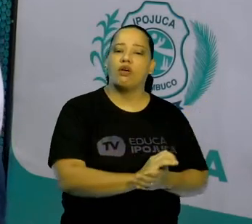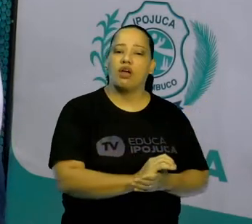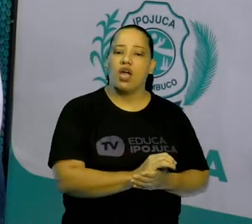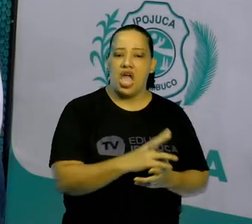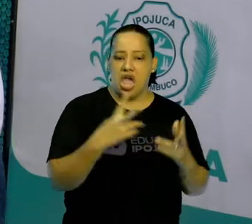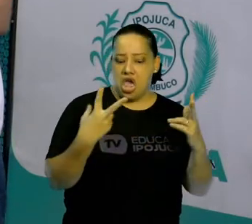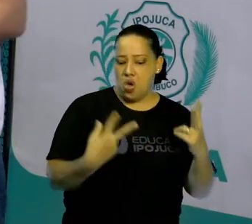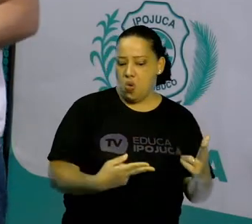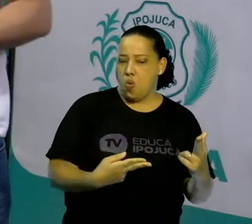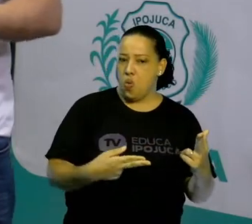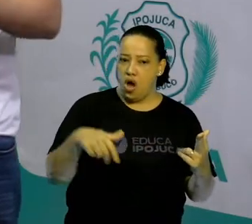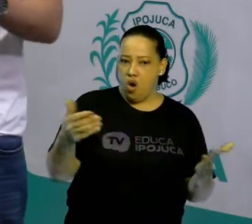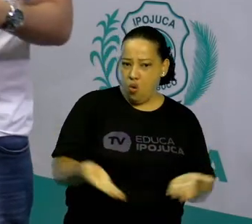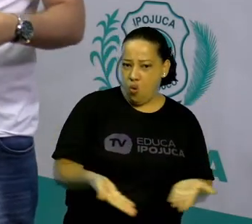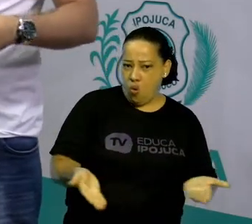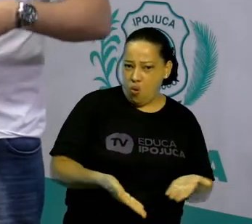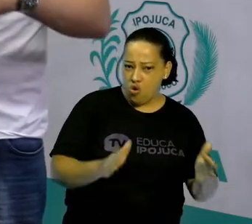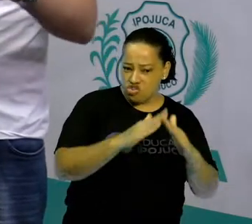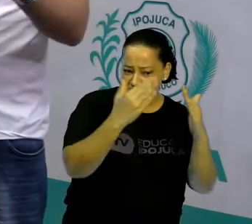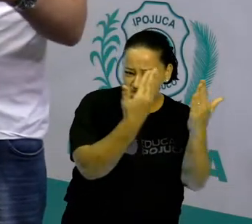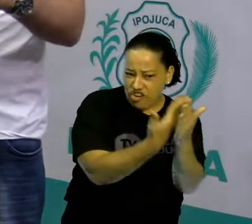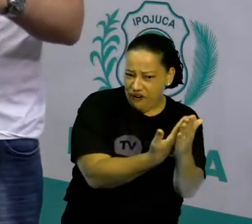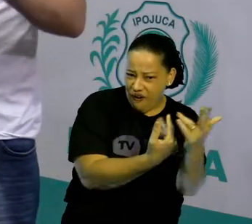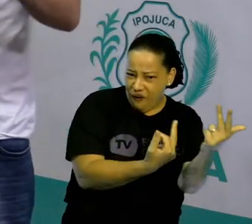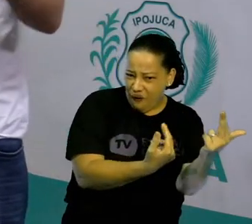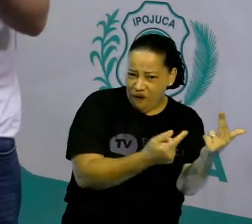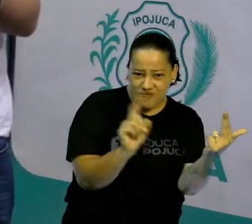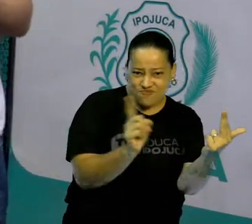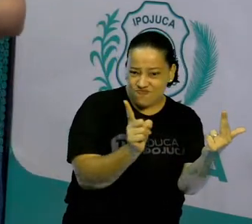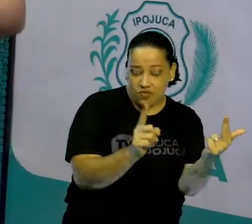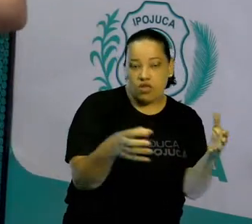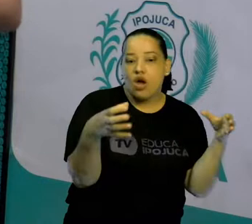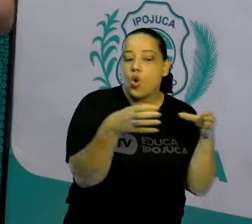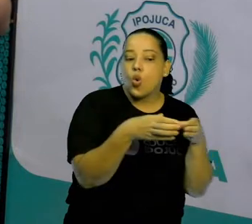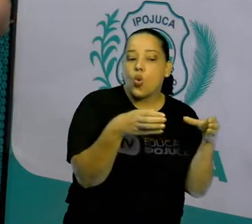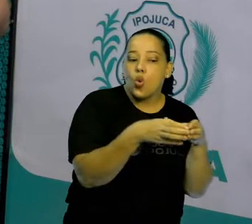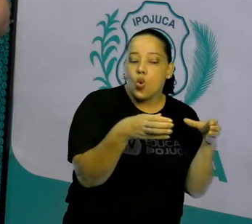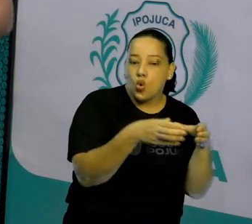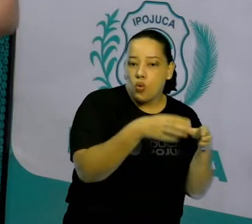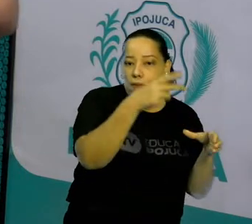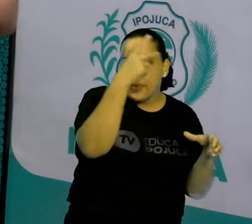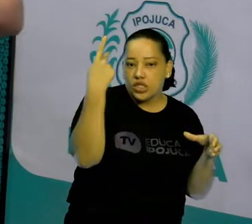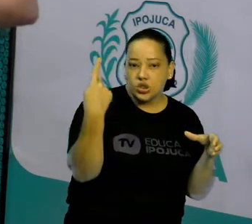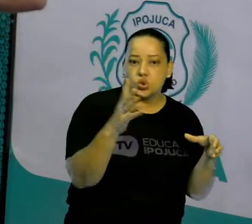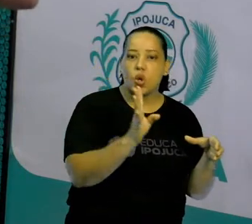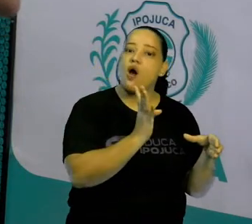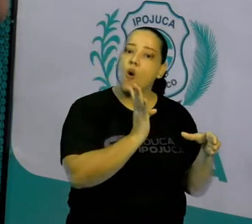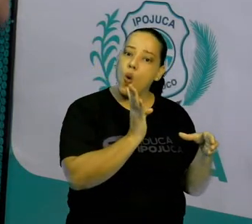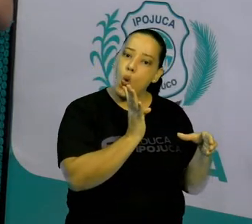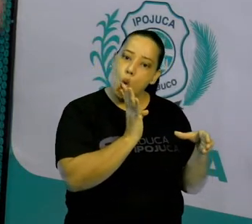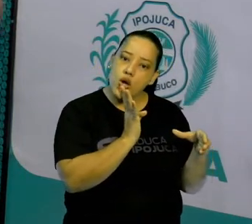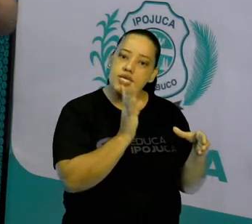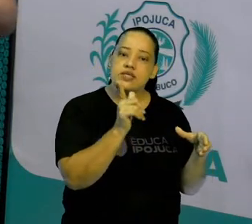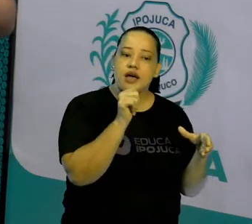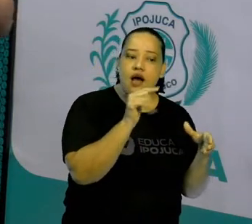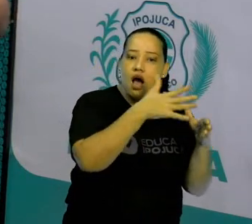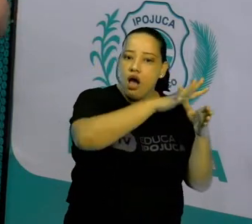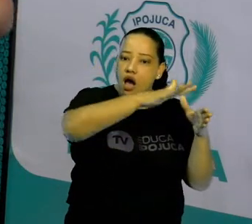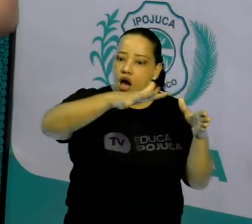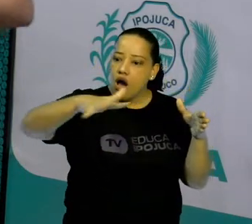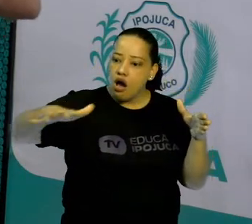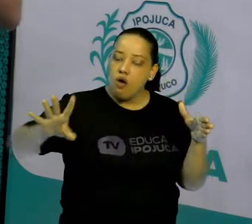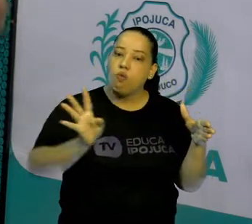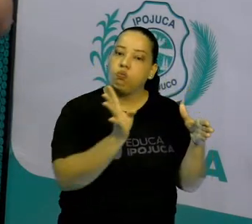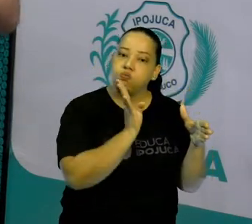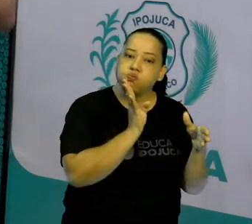eles vão ter professores, mas era um grupo de pessoas intelectuais que conheciam o mar e ali eles vão divulgar dentro do